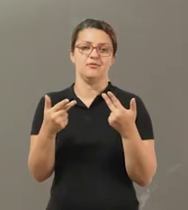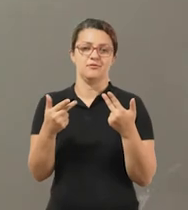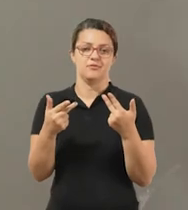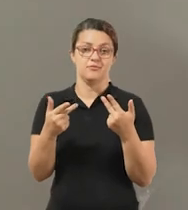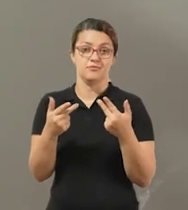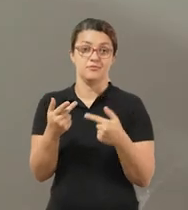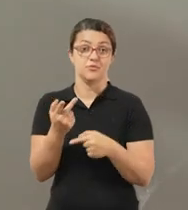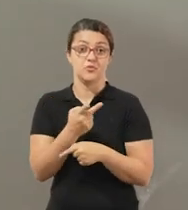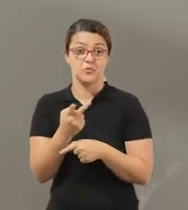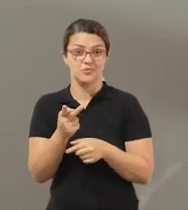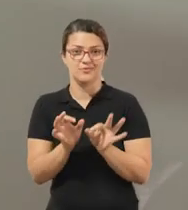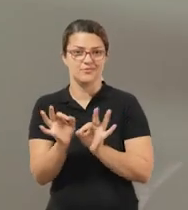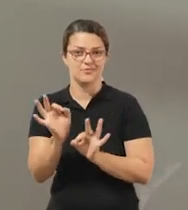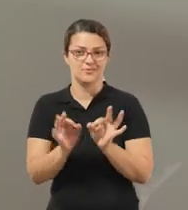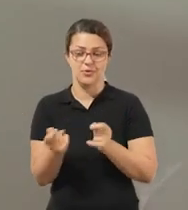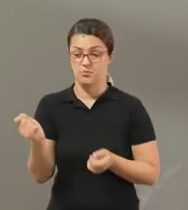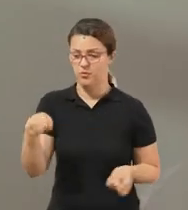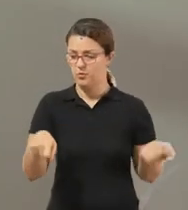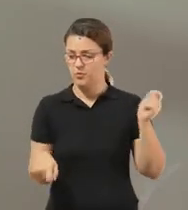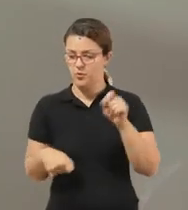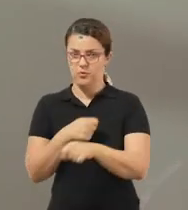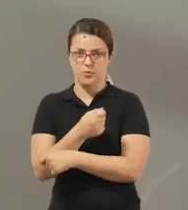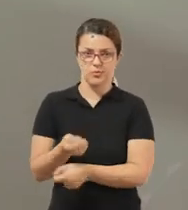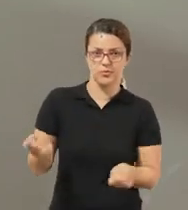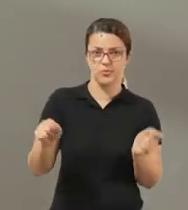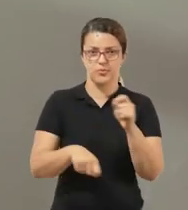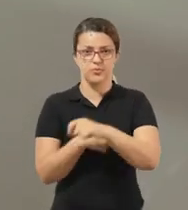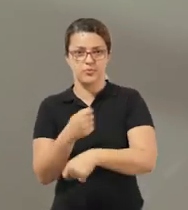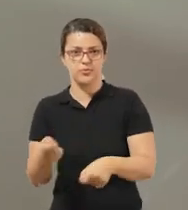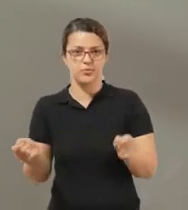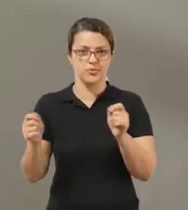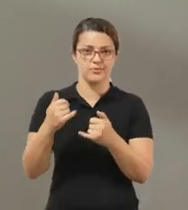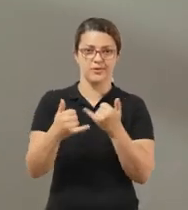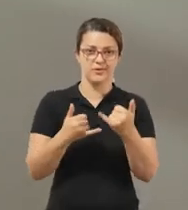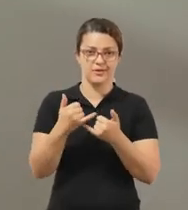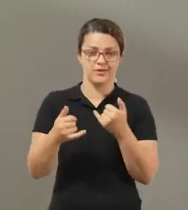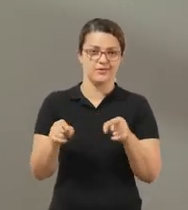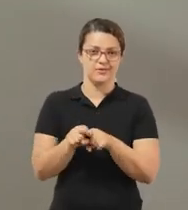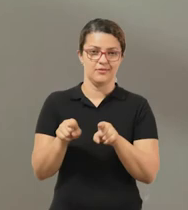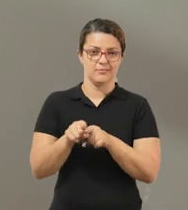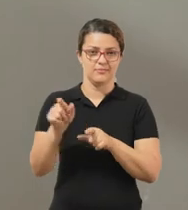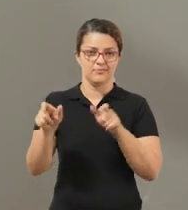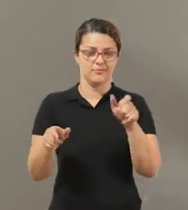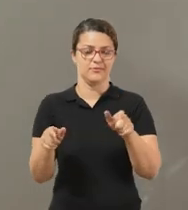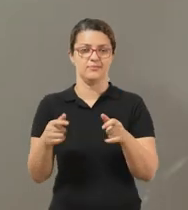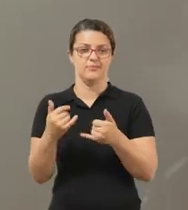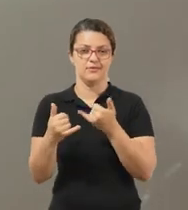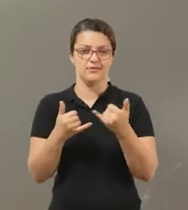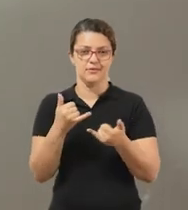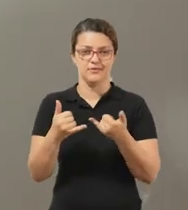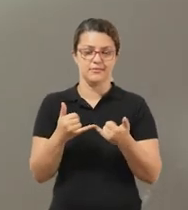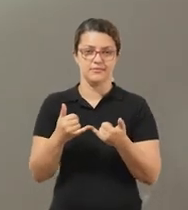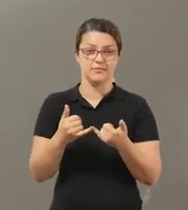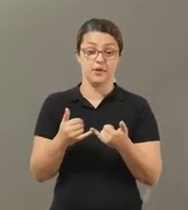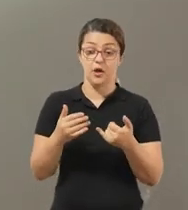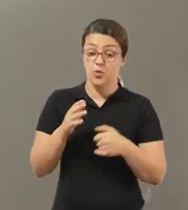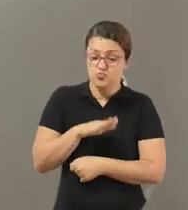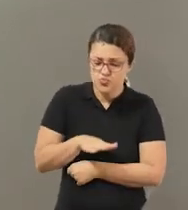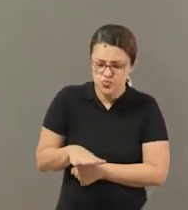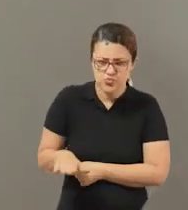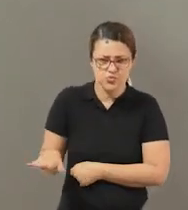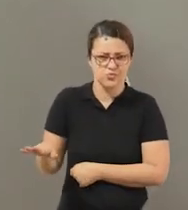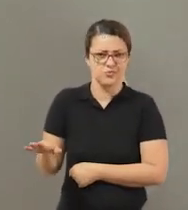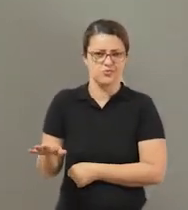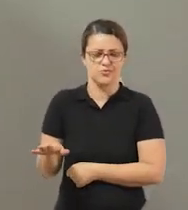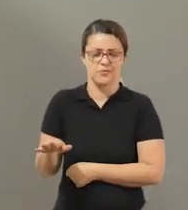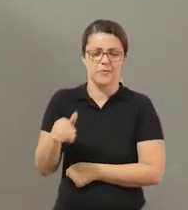dois E a gente interagir com os dois E fazer em duplas também Tá? Com os pequenos Eu vou pedir para que os